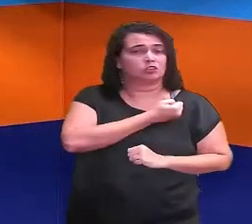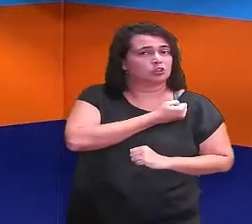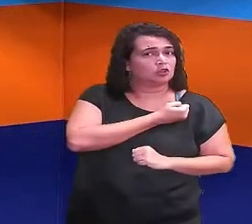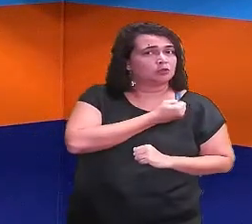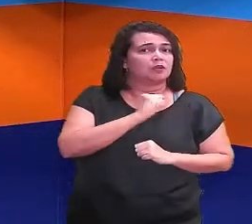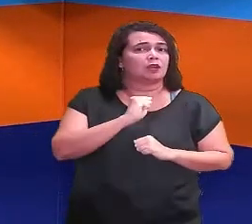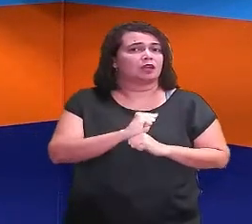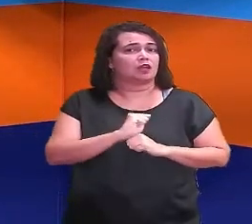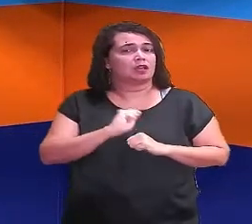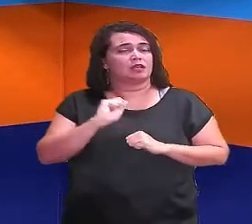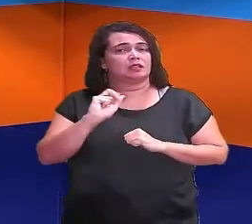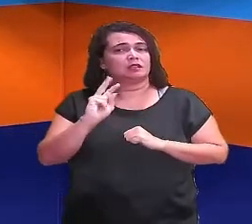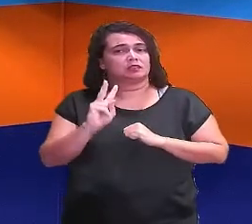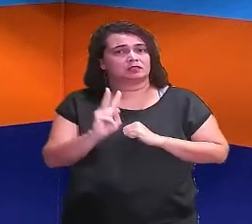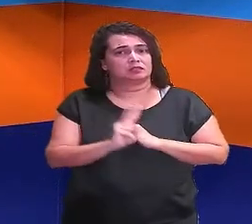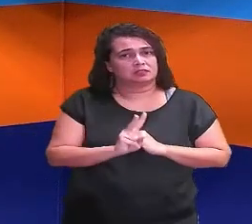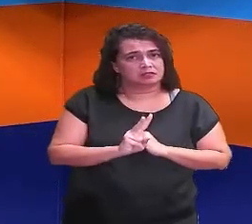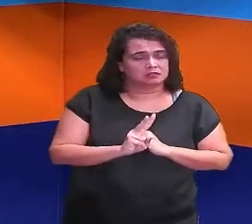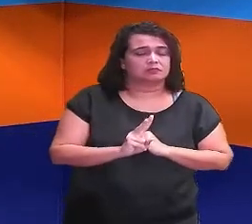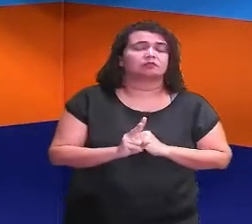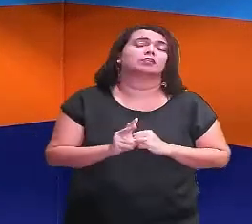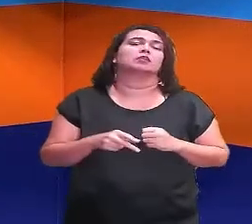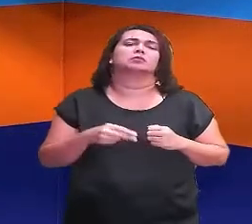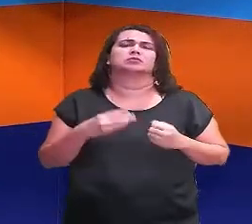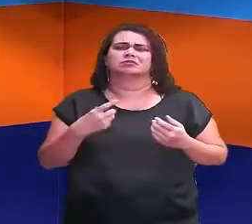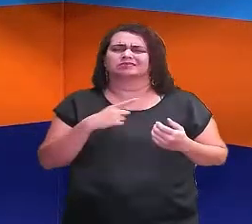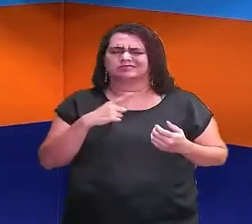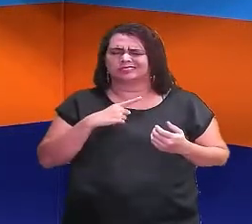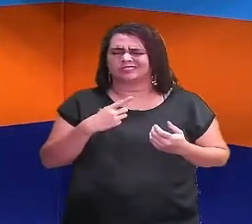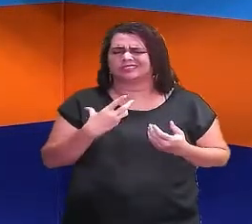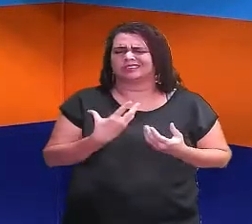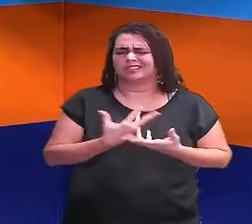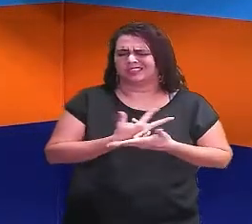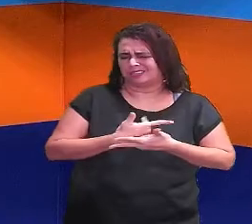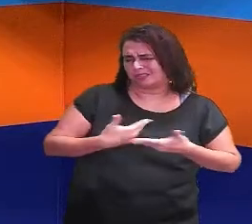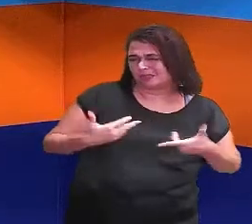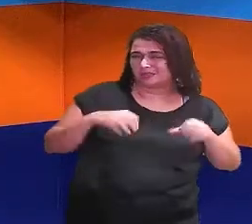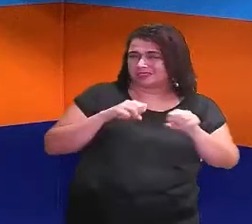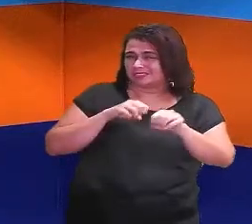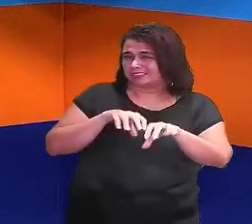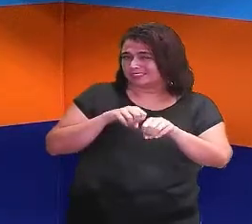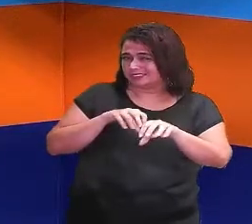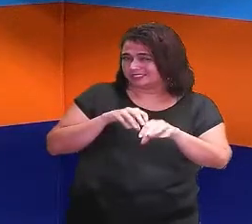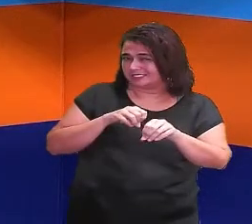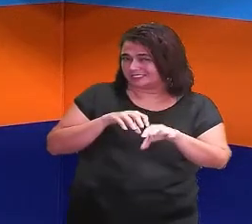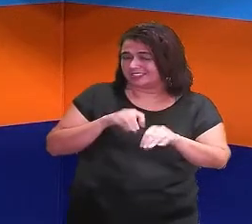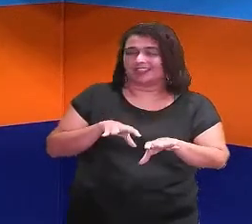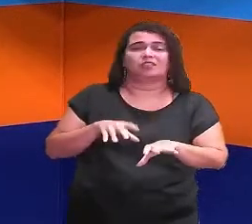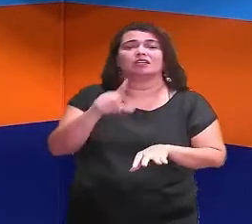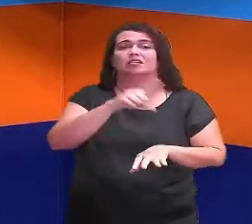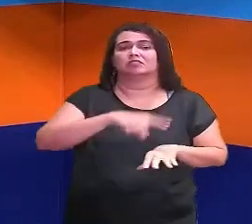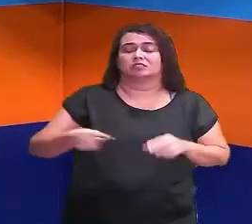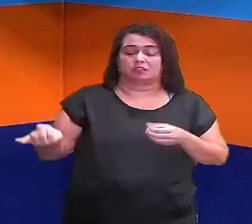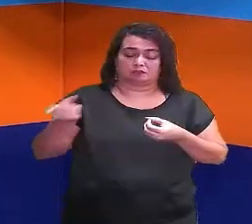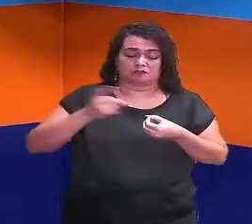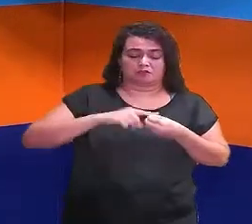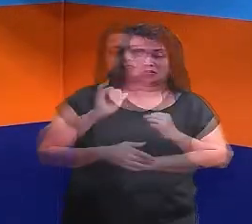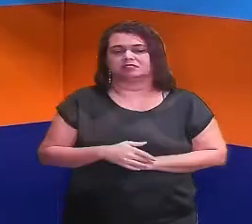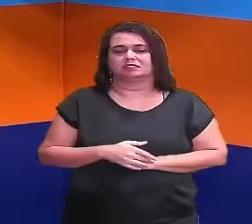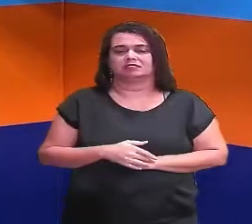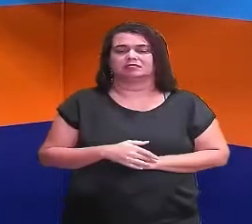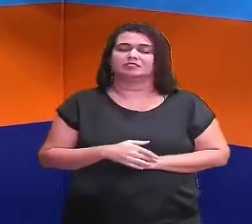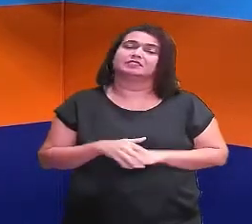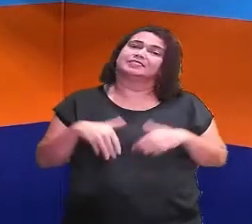como o nosso conhecimento está extenso. Então, você pode também estar ali no YouTube revendo as aulas e também respondendo essa questão, tá bom?